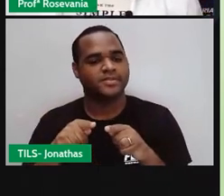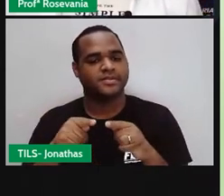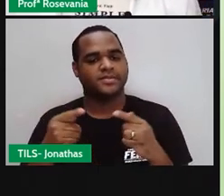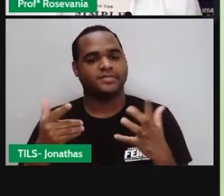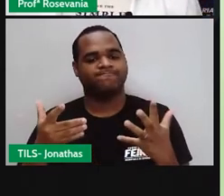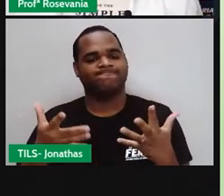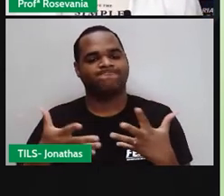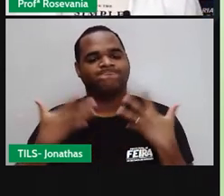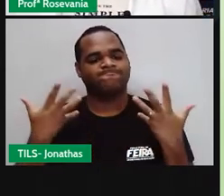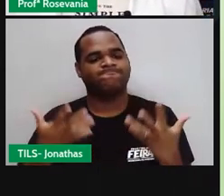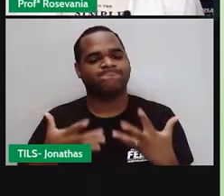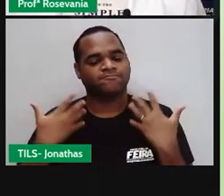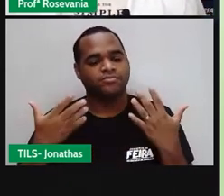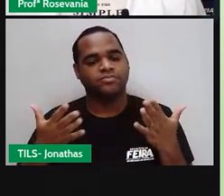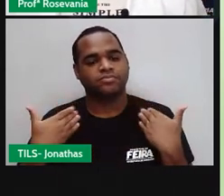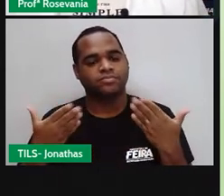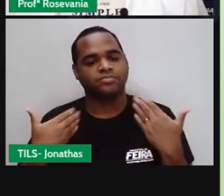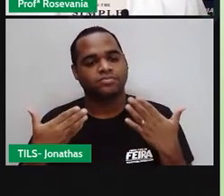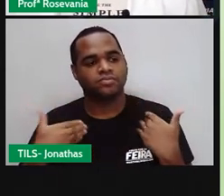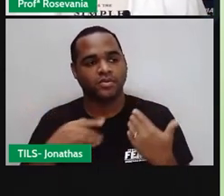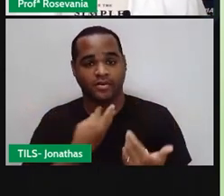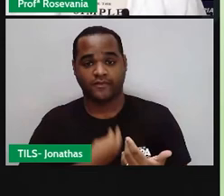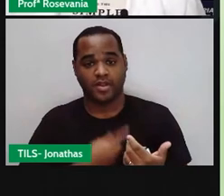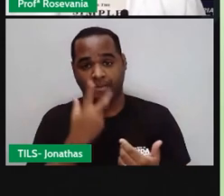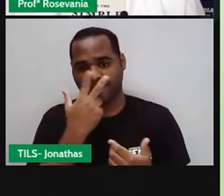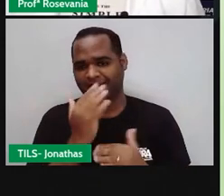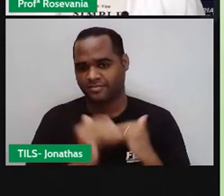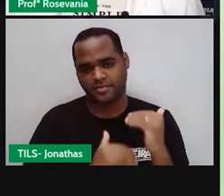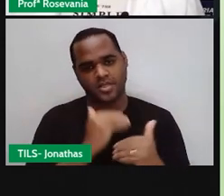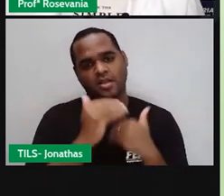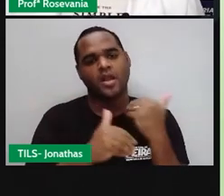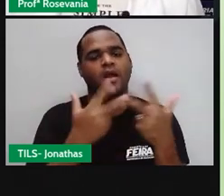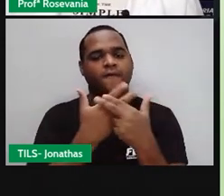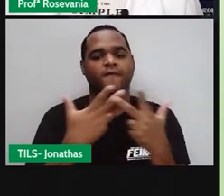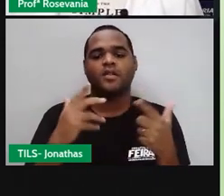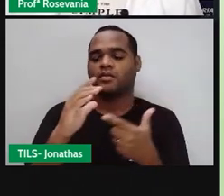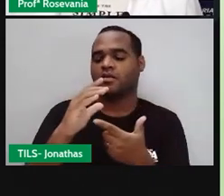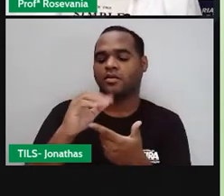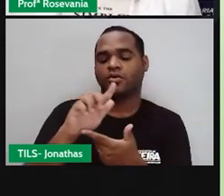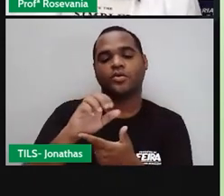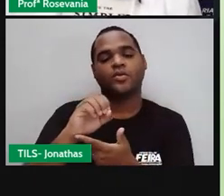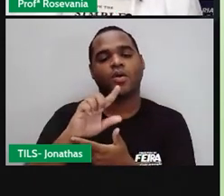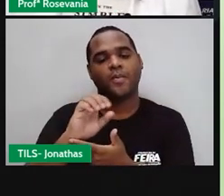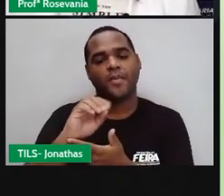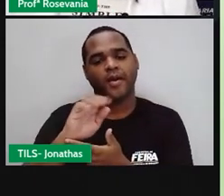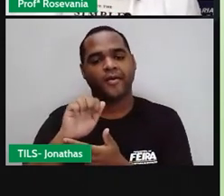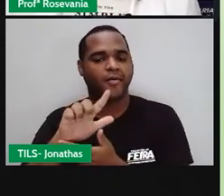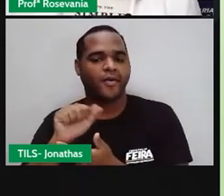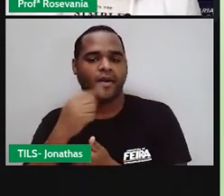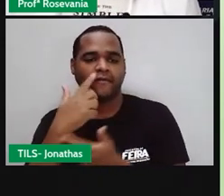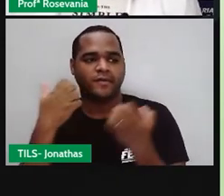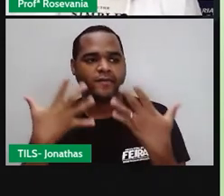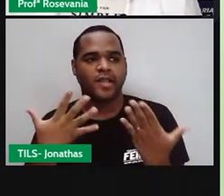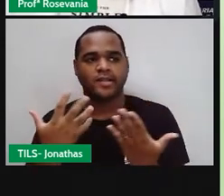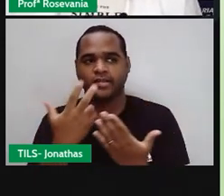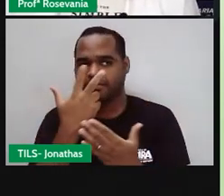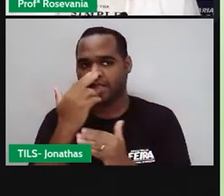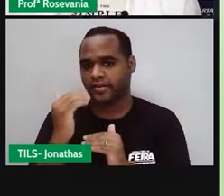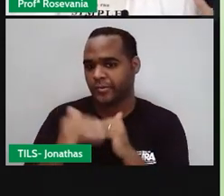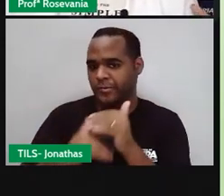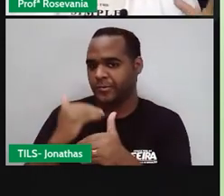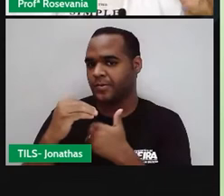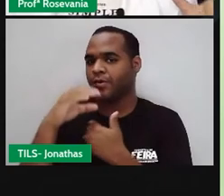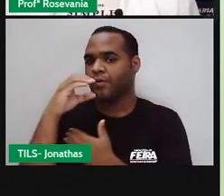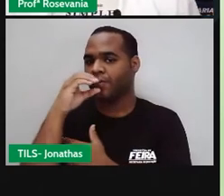ficar mais tempo aí, aumentando o processo, né, do aquecimento global, e aumentando as temperaturas, e mexendo no clima do planeta.